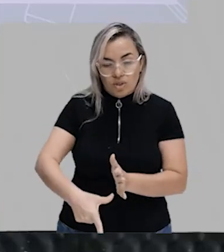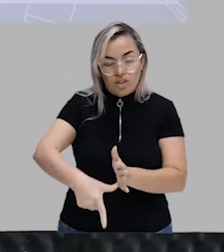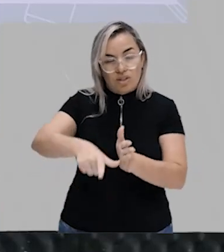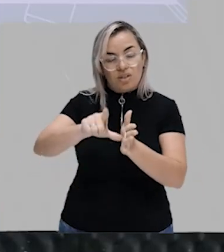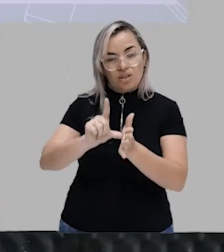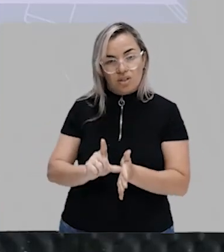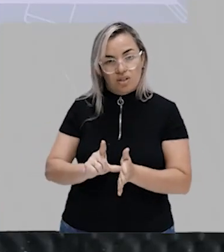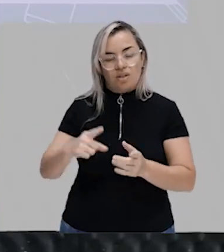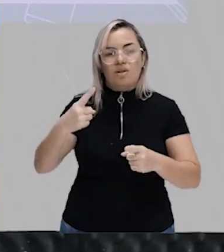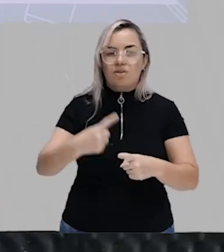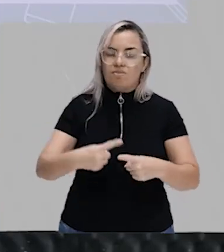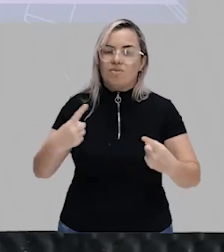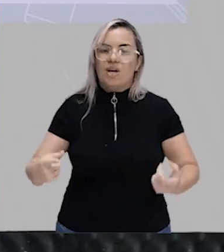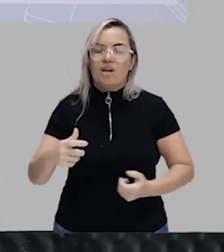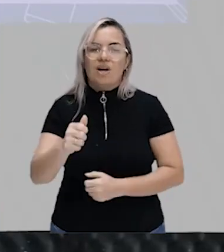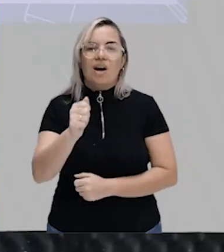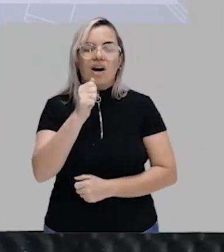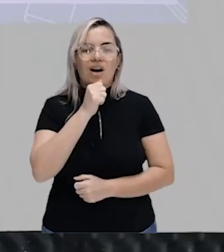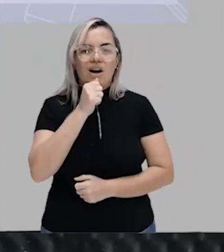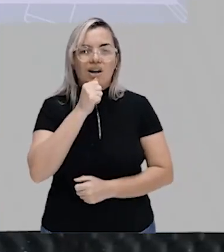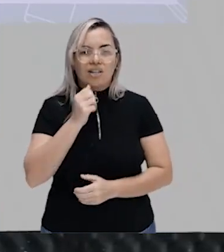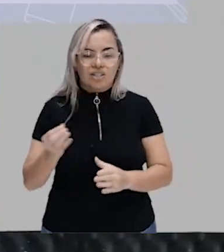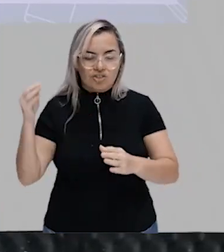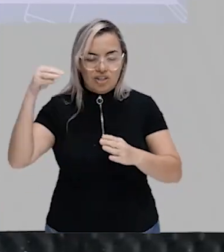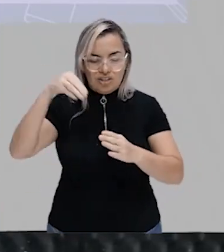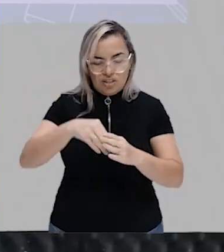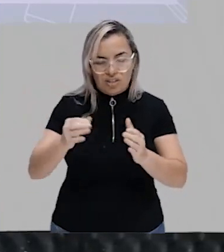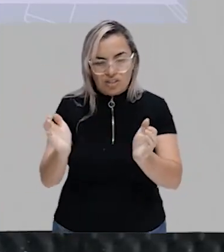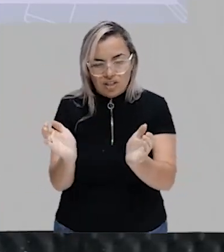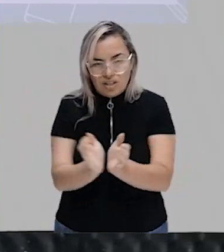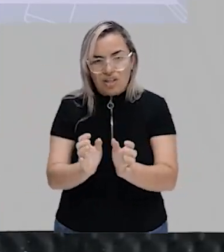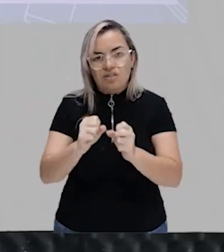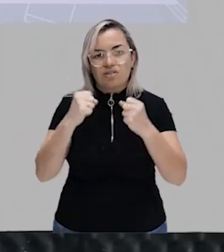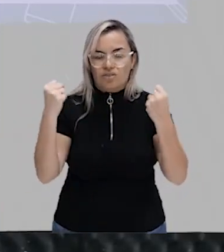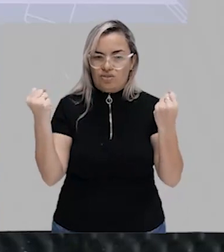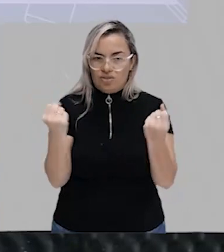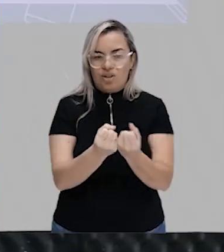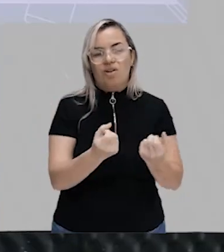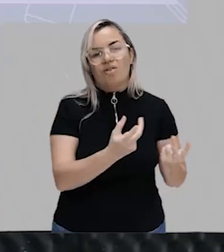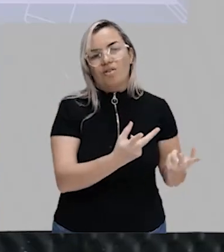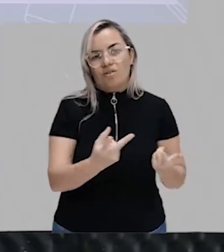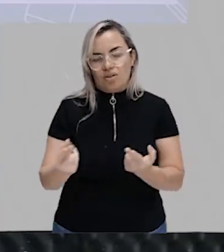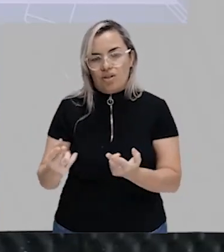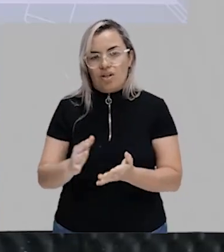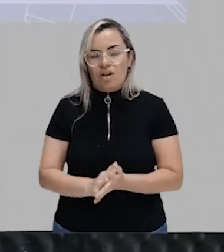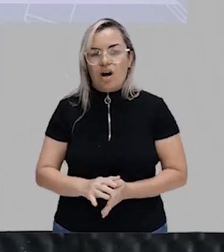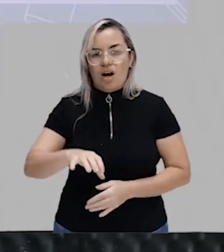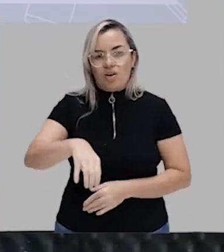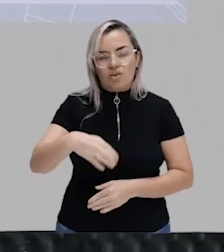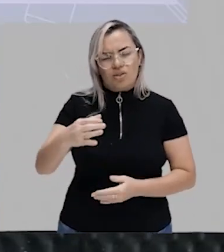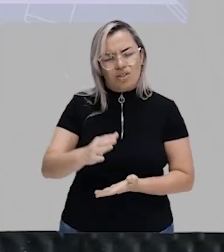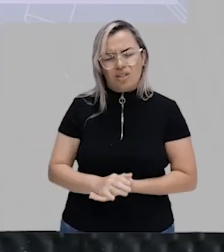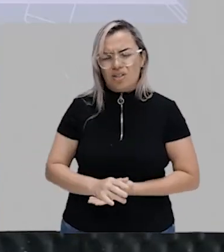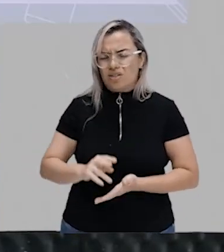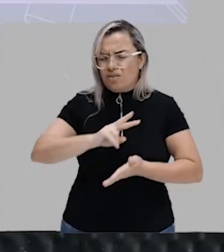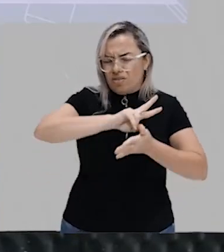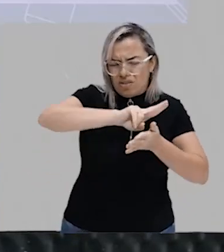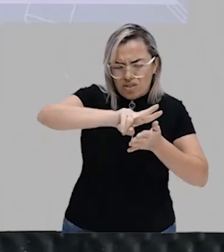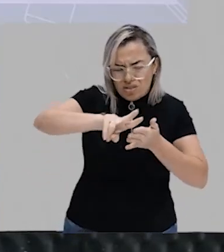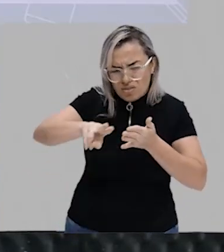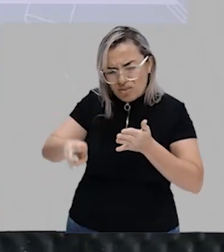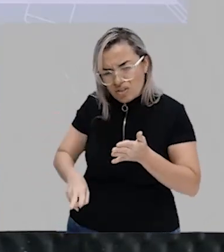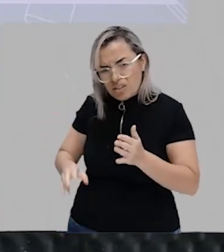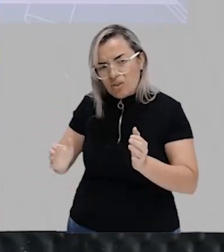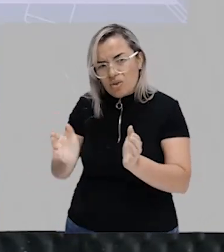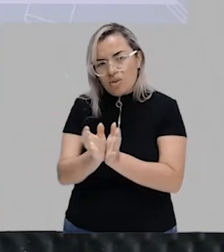mas ainda pertence à mesma classe social. Isso acontece muito na classe média. Entendeu? Então, por exemplo, vamos